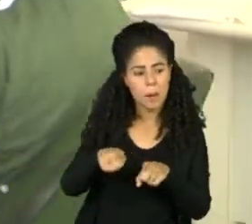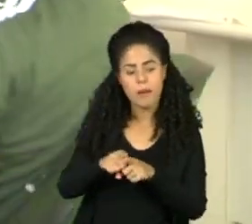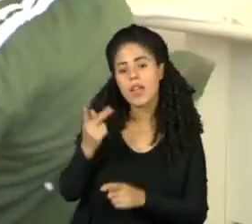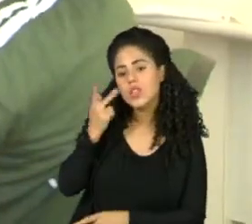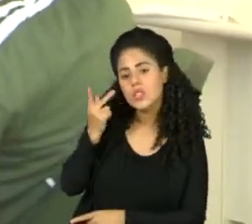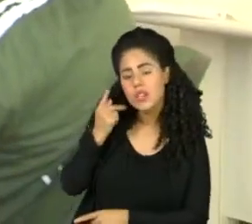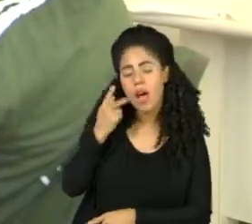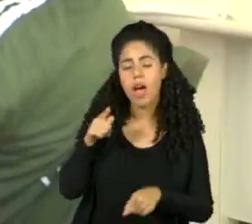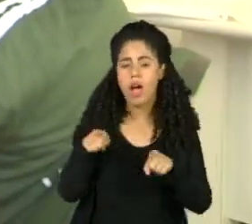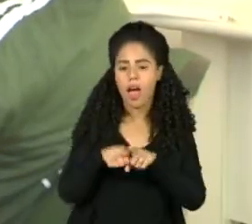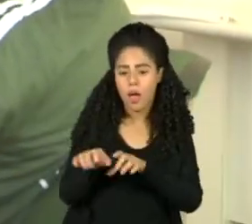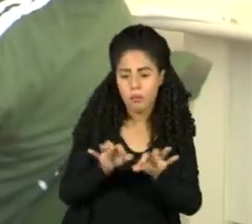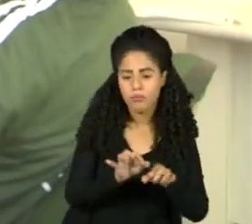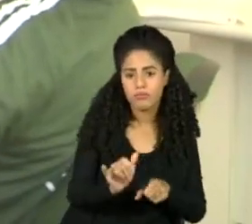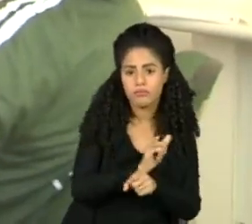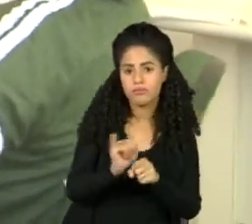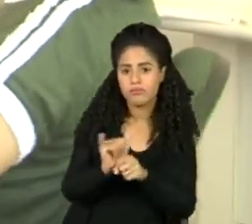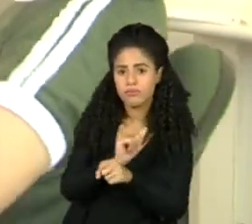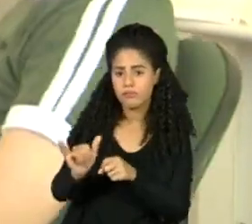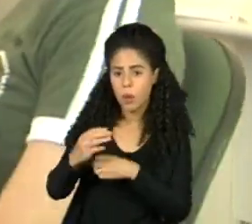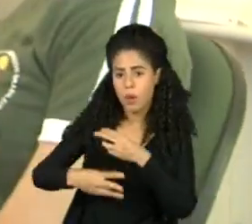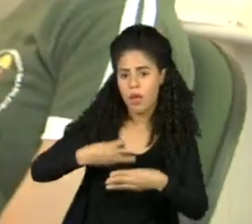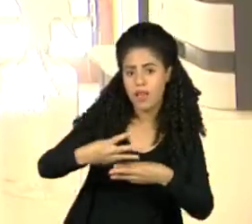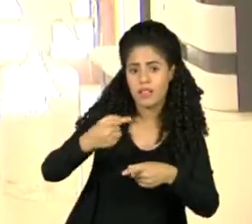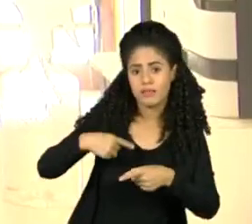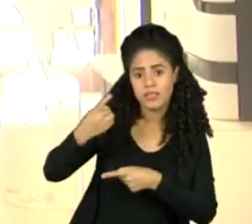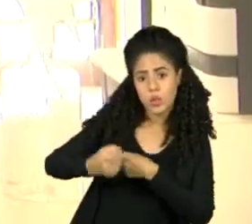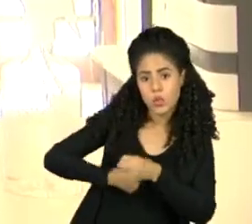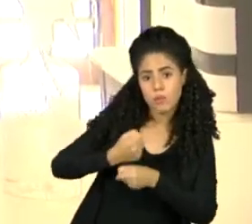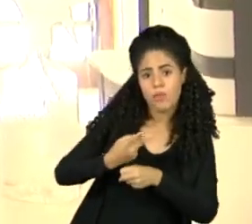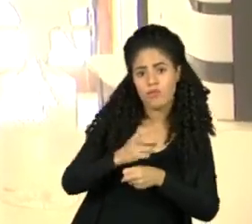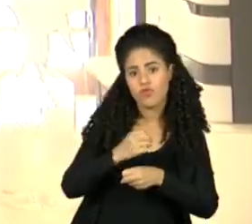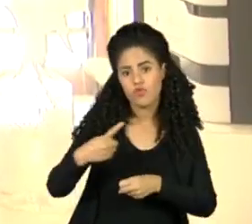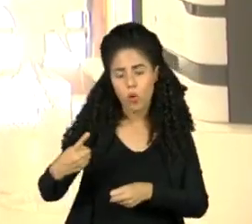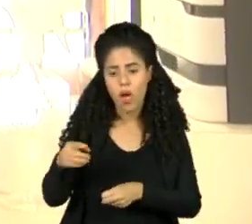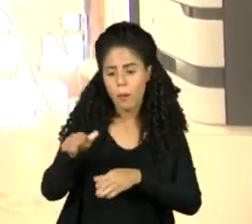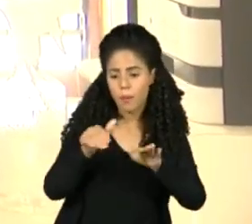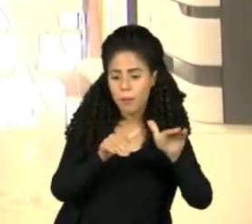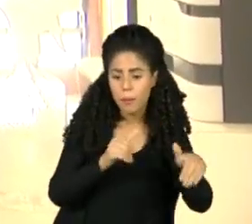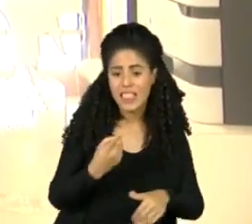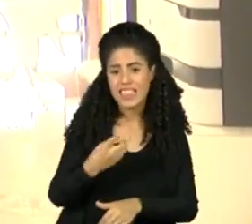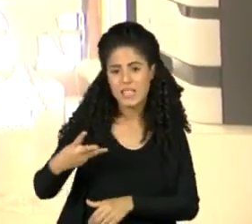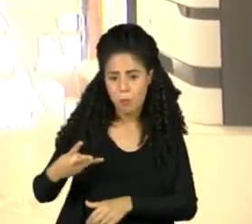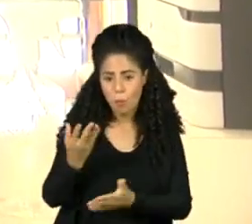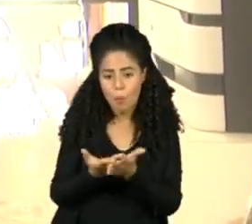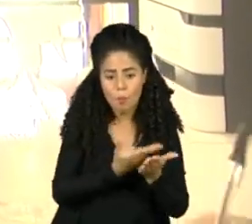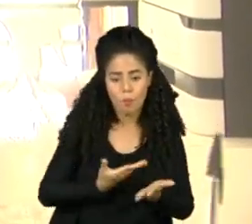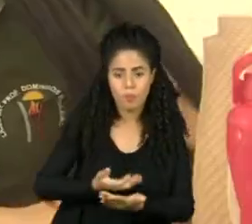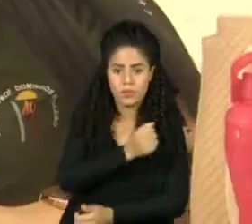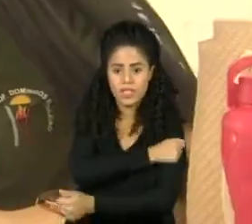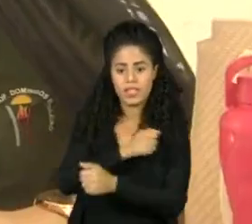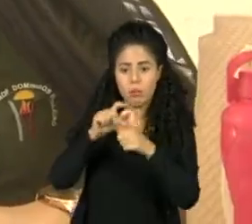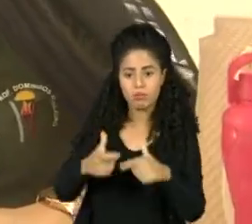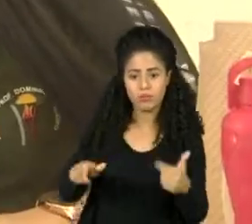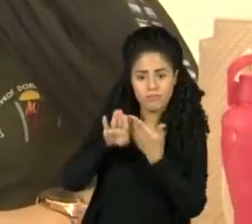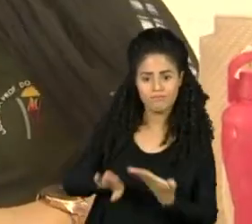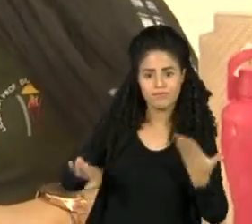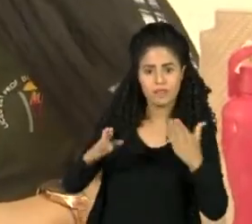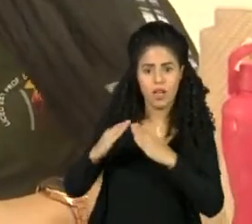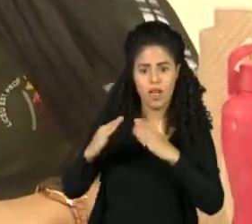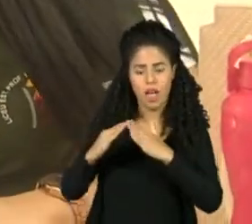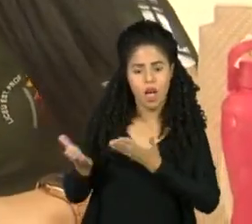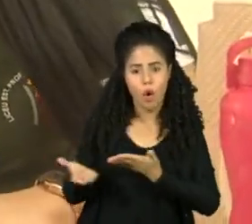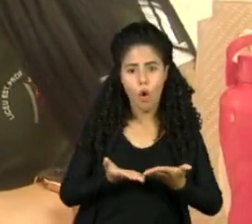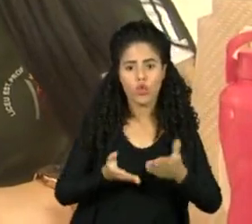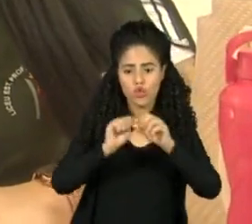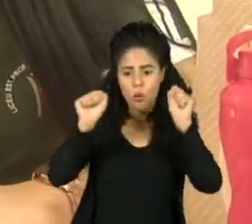ativa. Só no último trimestre de 2021, o estado recuperou quase 13 mil estudantes evadidos. O programa conta com os